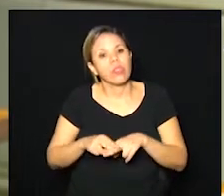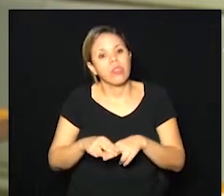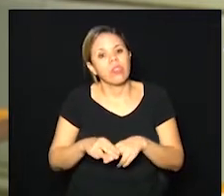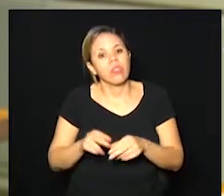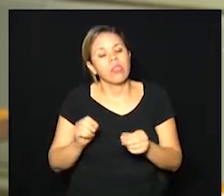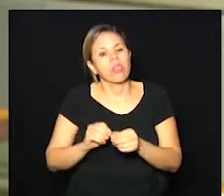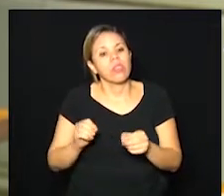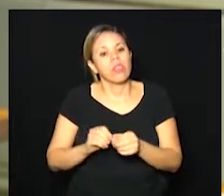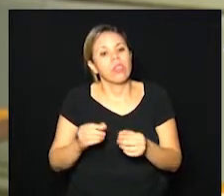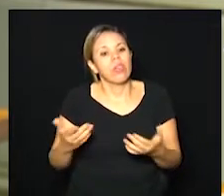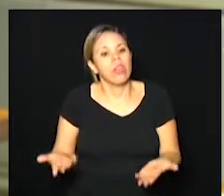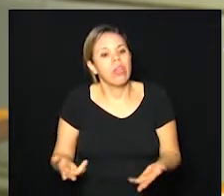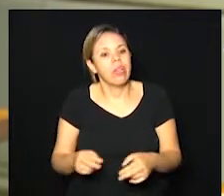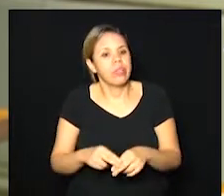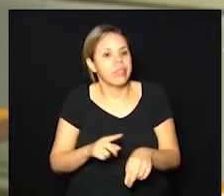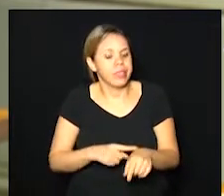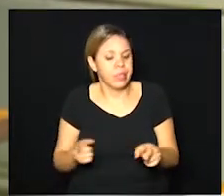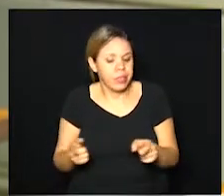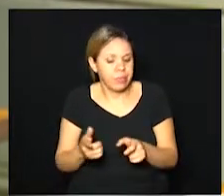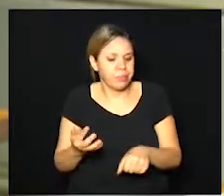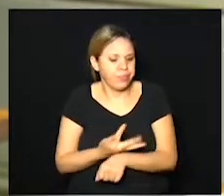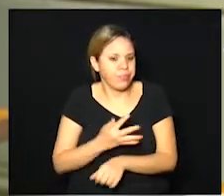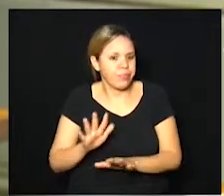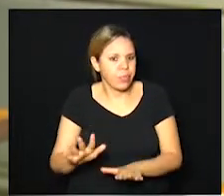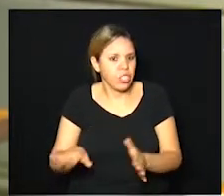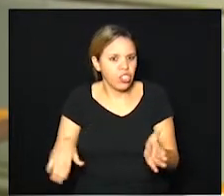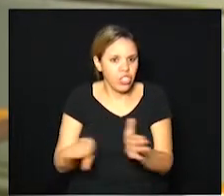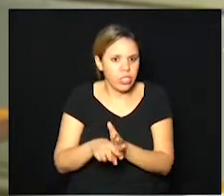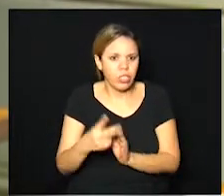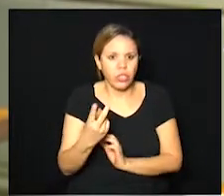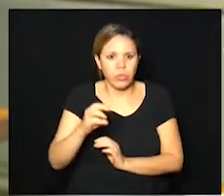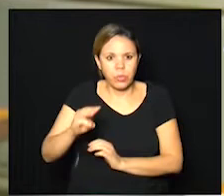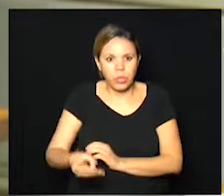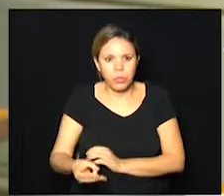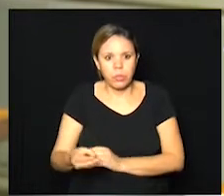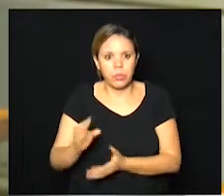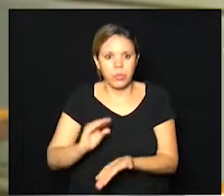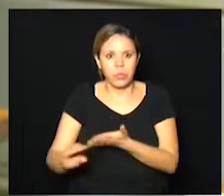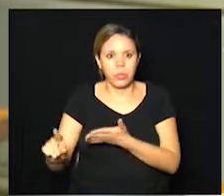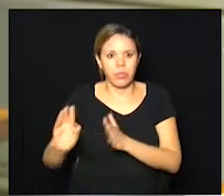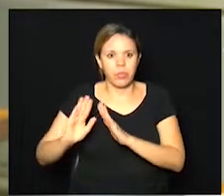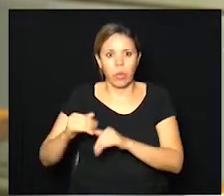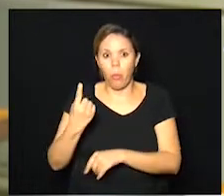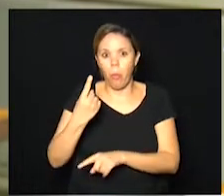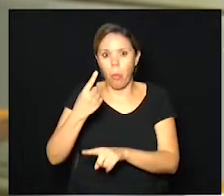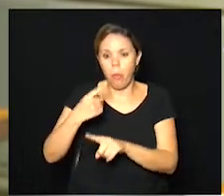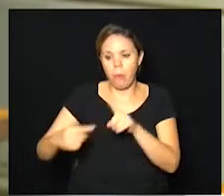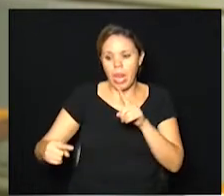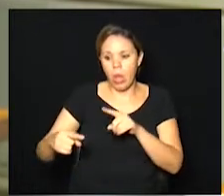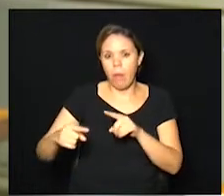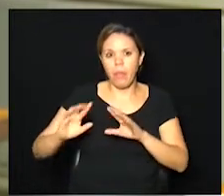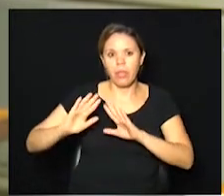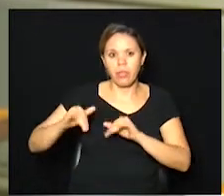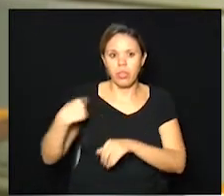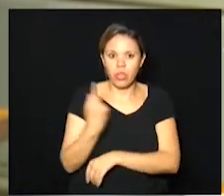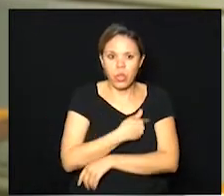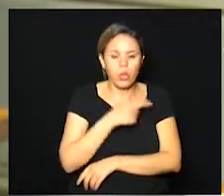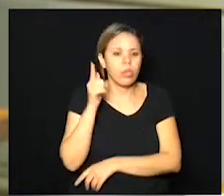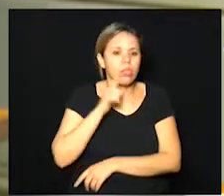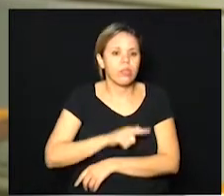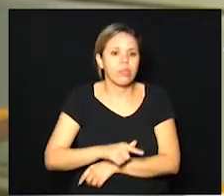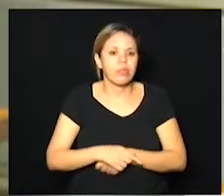escasso, chegarmos a esses 2 milhões, vossa excelência solicitou 1 milhão e meio, nós ainda